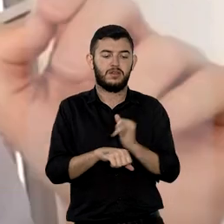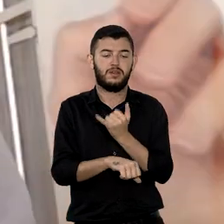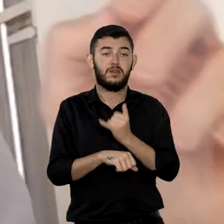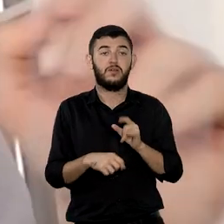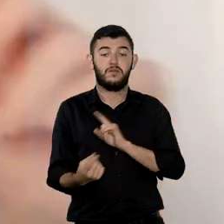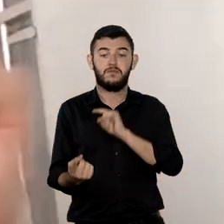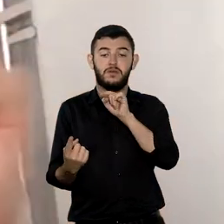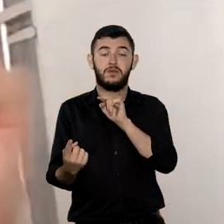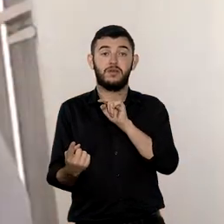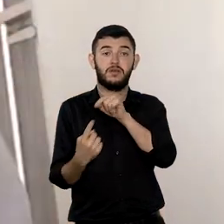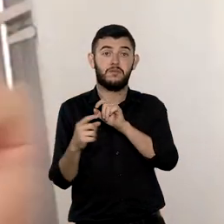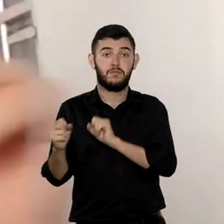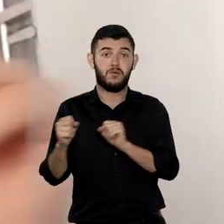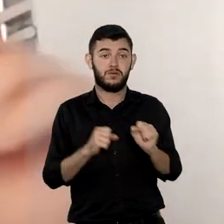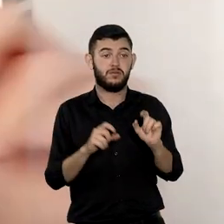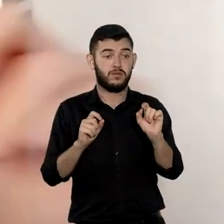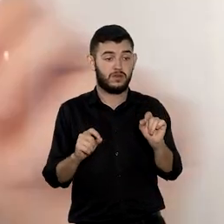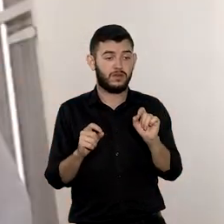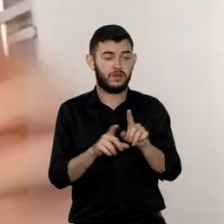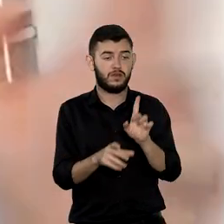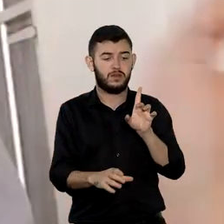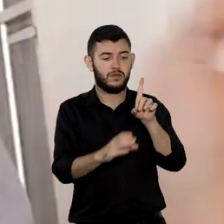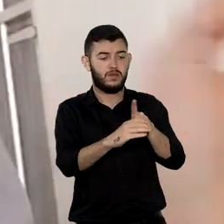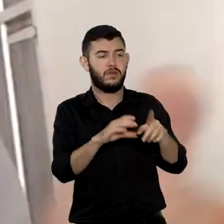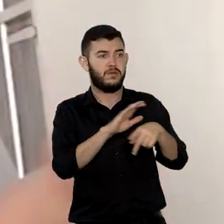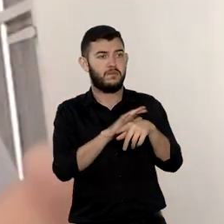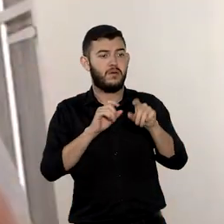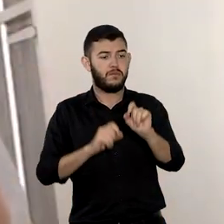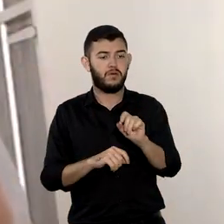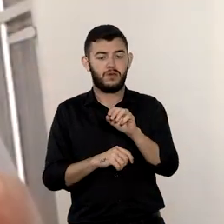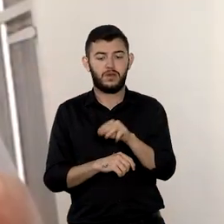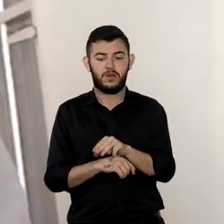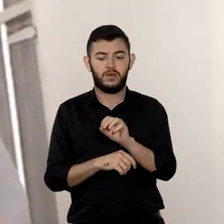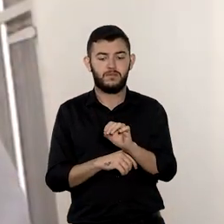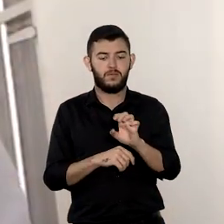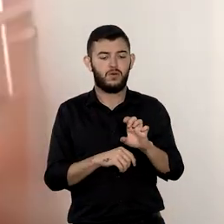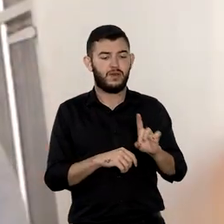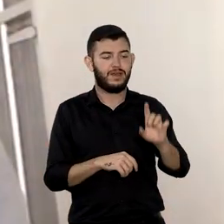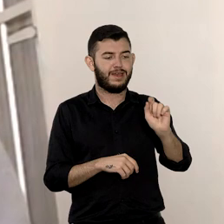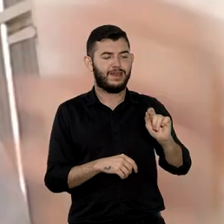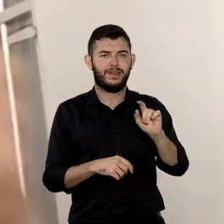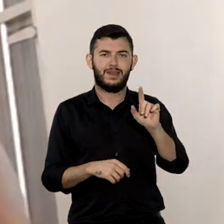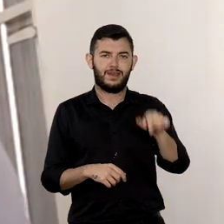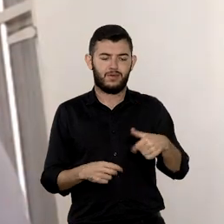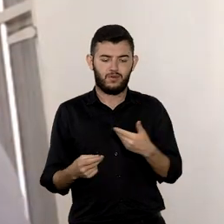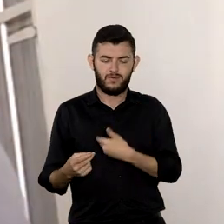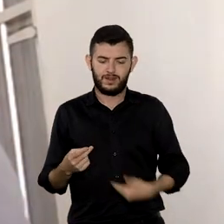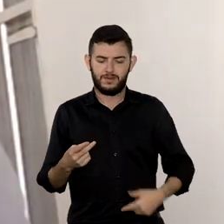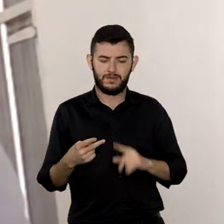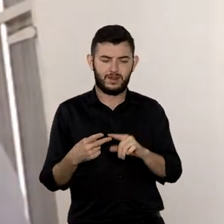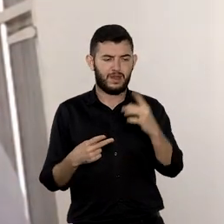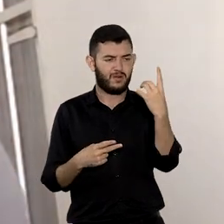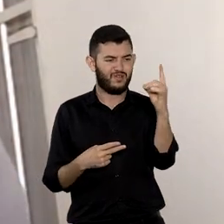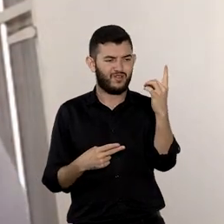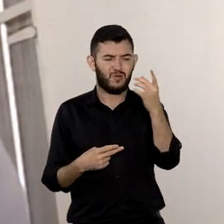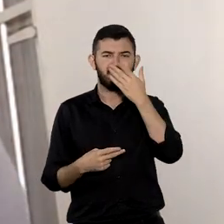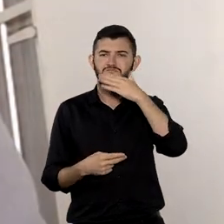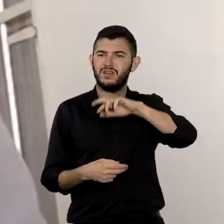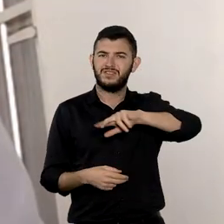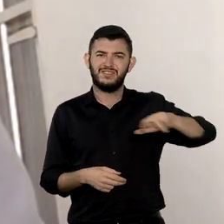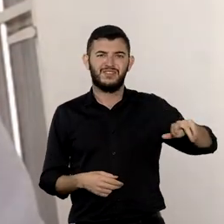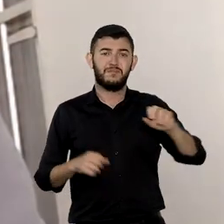montantes em moedas governamentais, reais, dólares, quaisquer que sejam essas moedas.